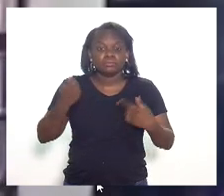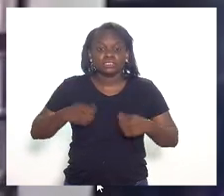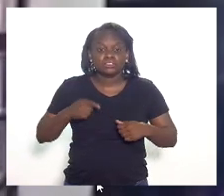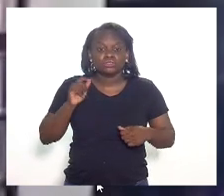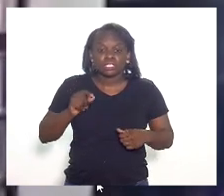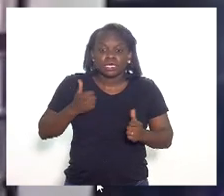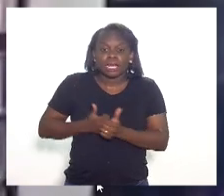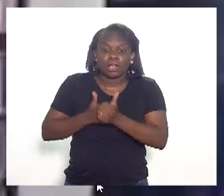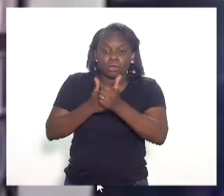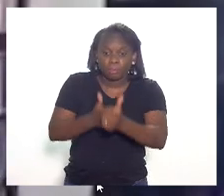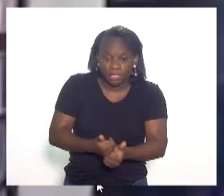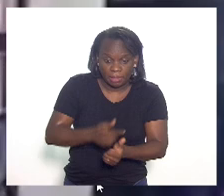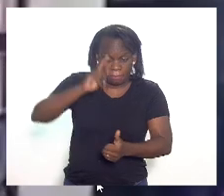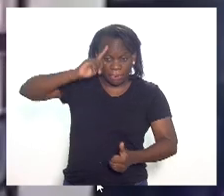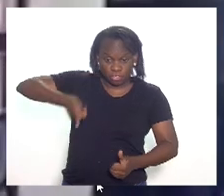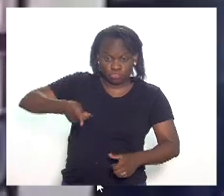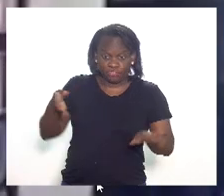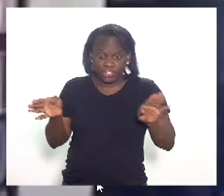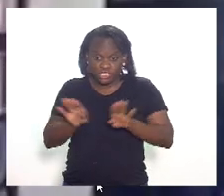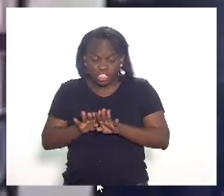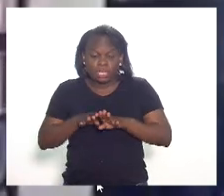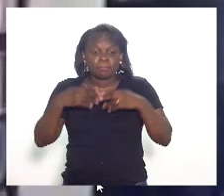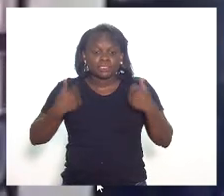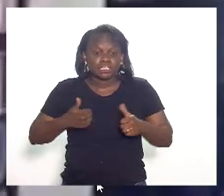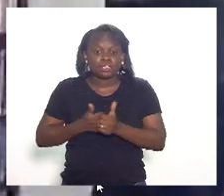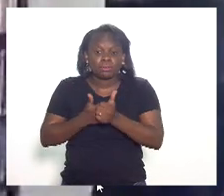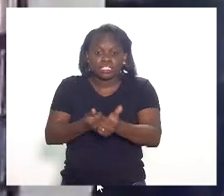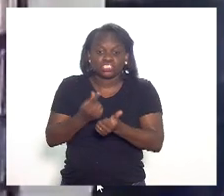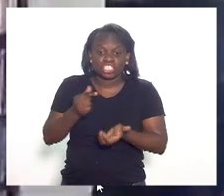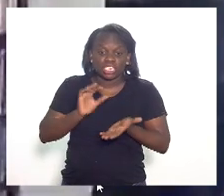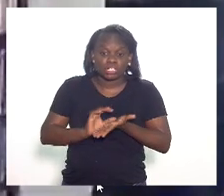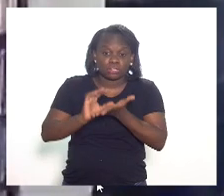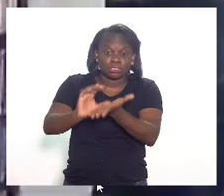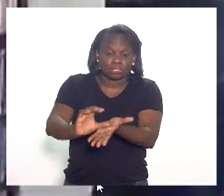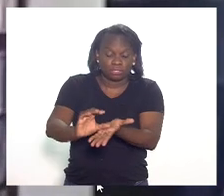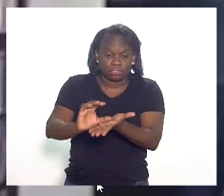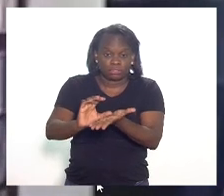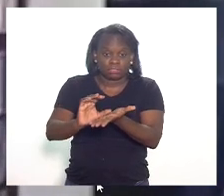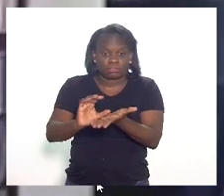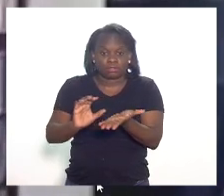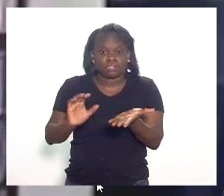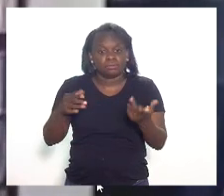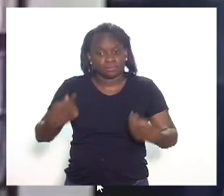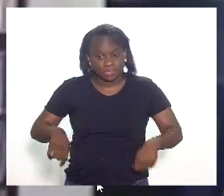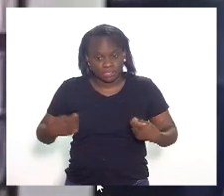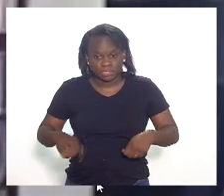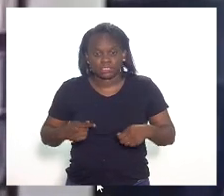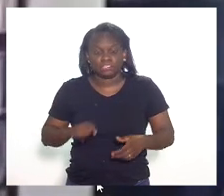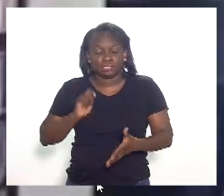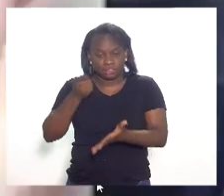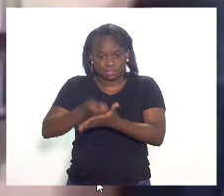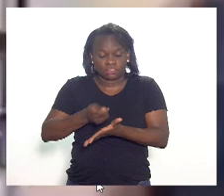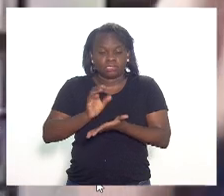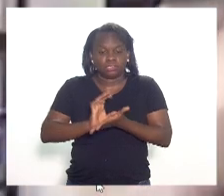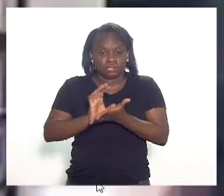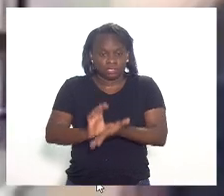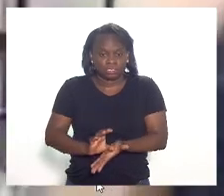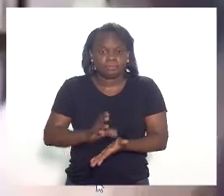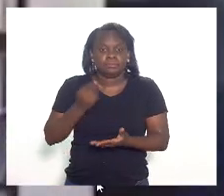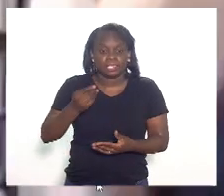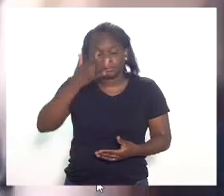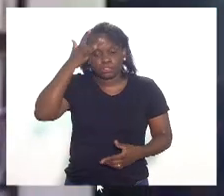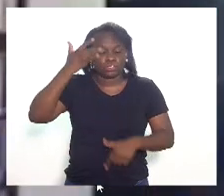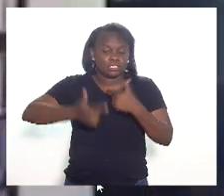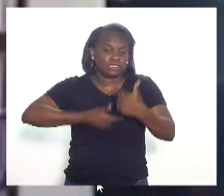vir acompanhada dos recursos que devam ser aportados para os